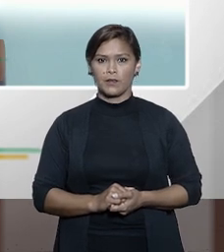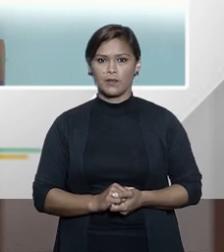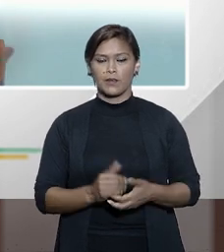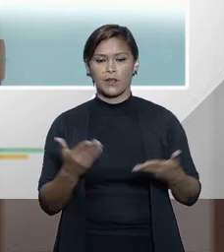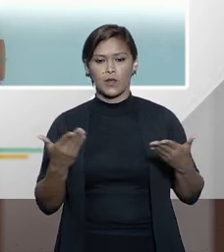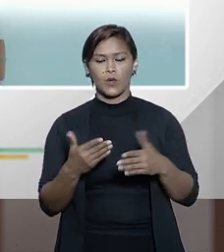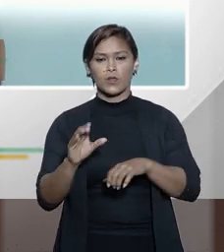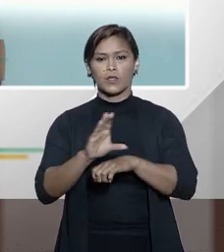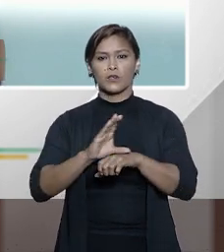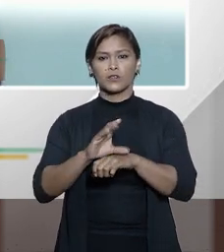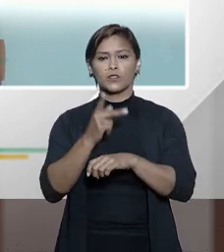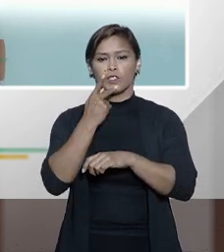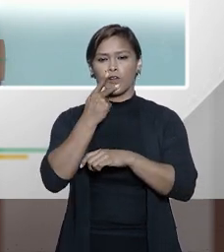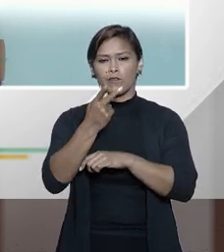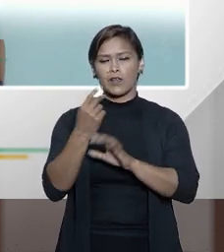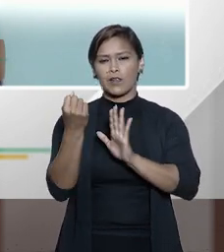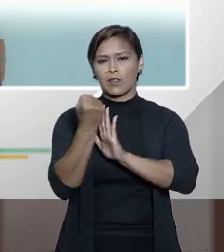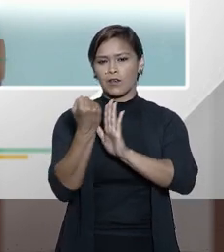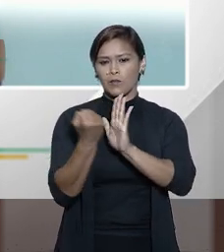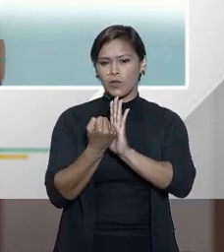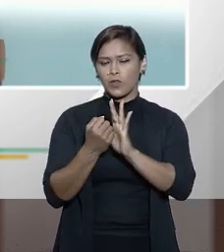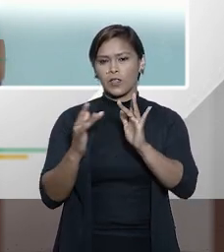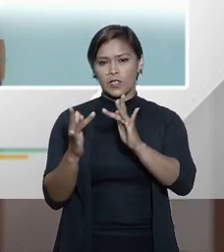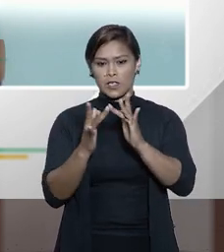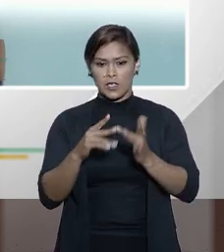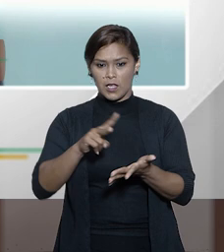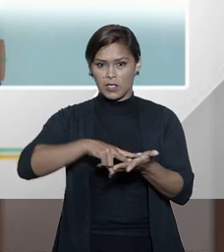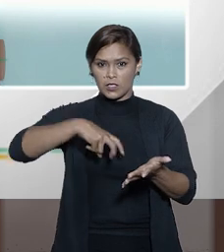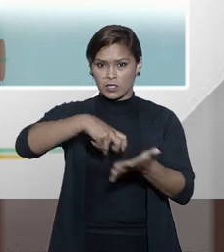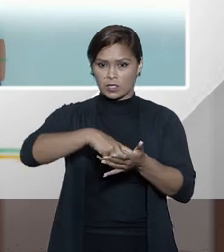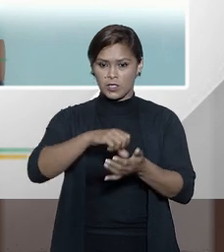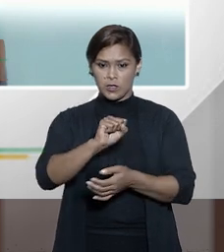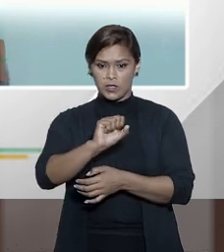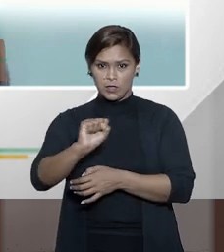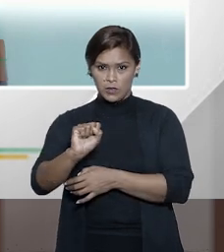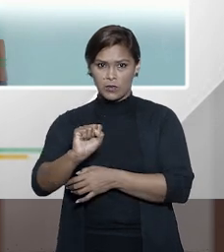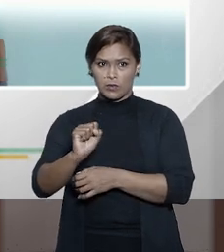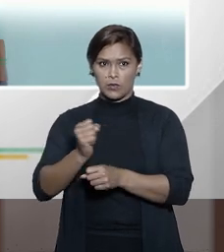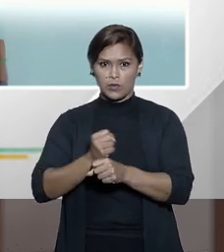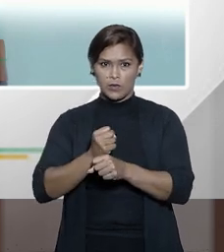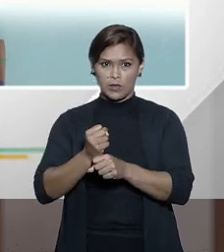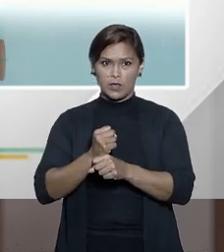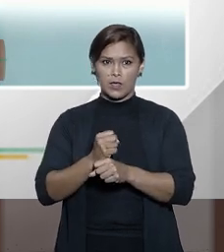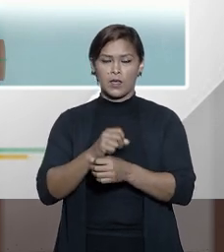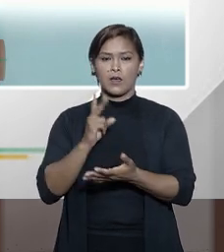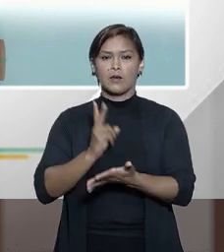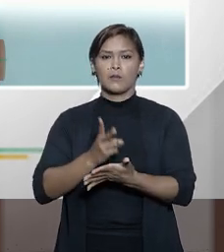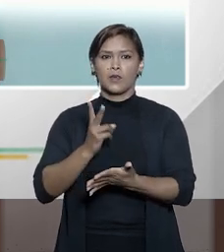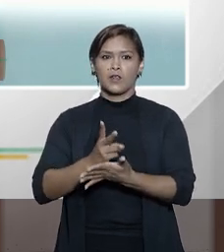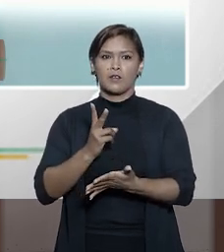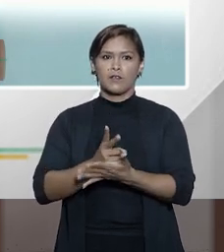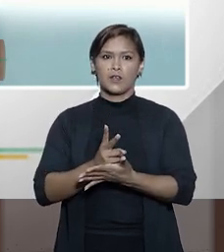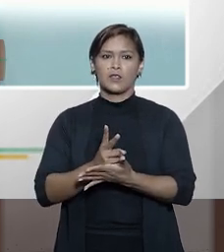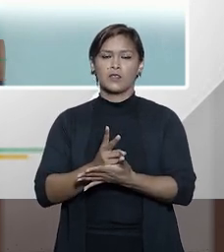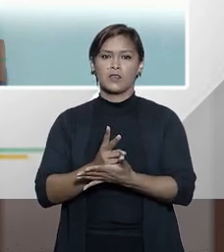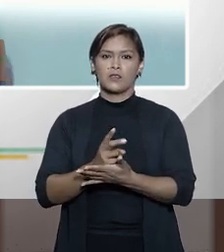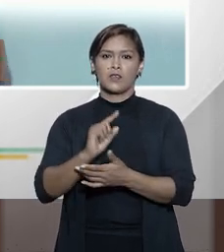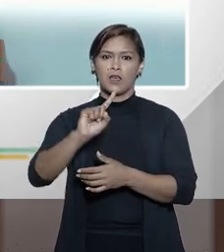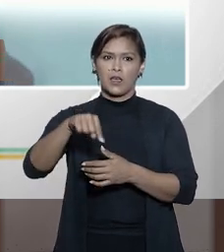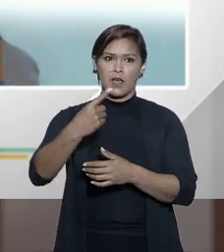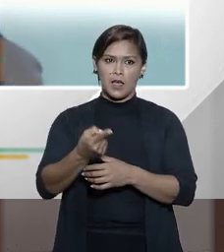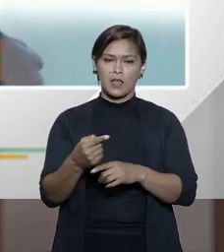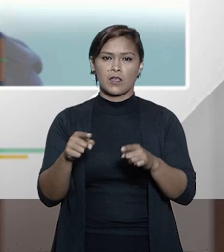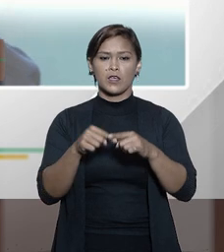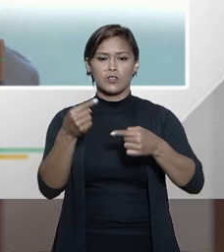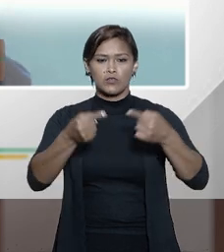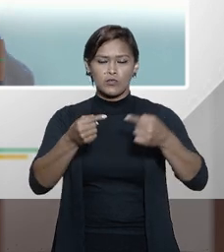a Constituição falava em homologação de sentença estrangeira, em 88, prevalecia, e aí depois a